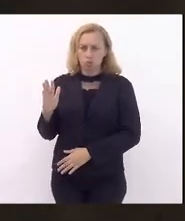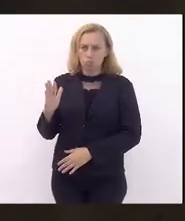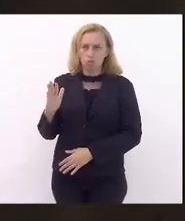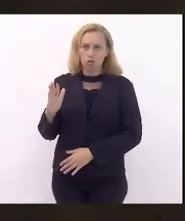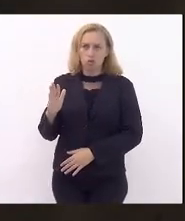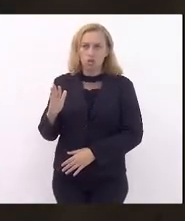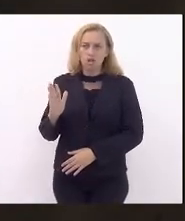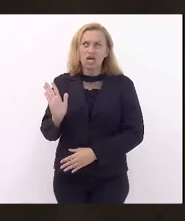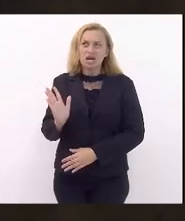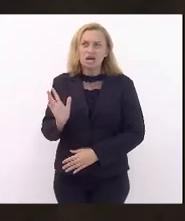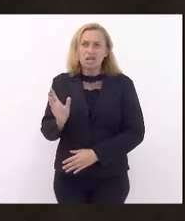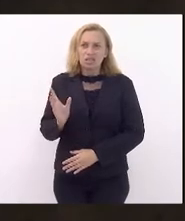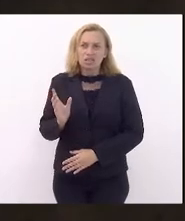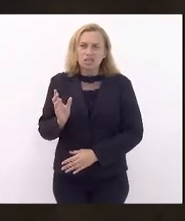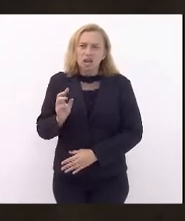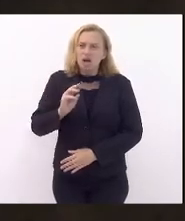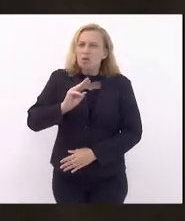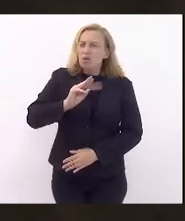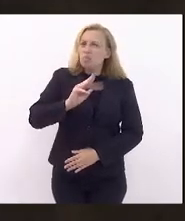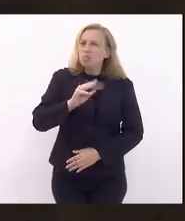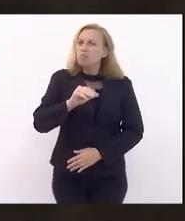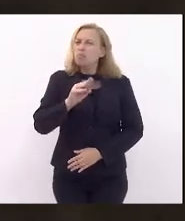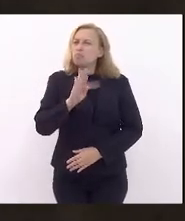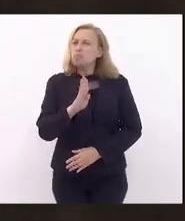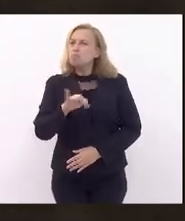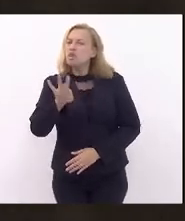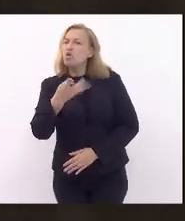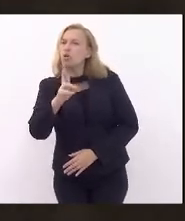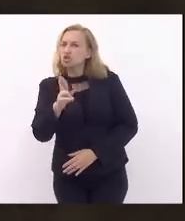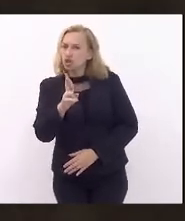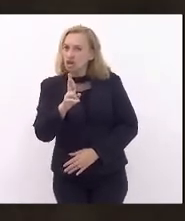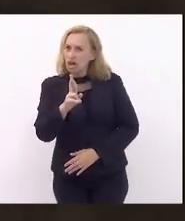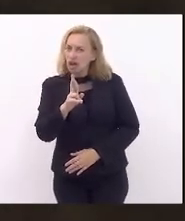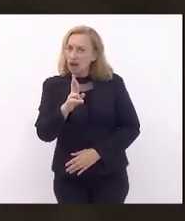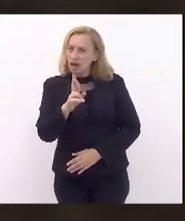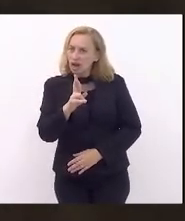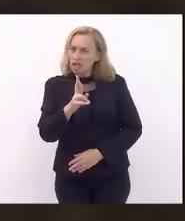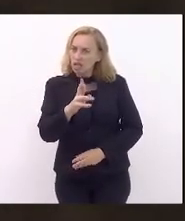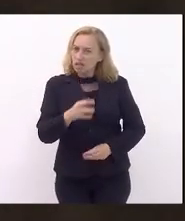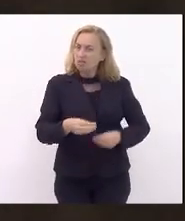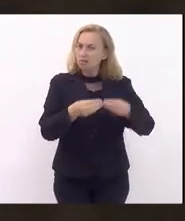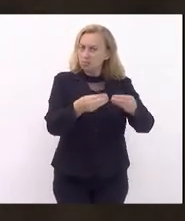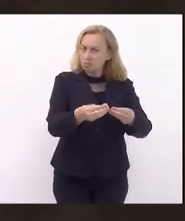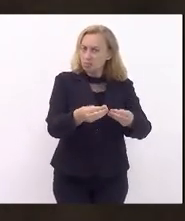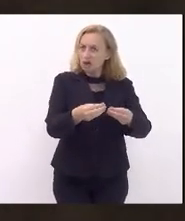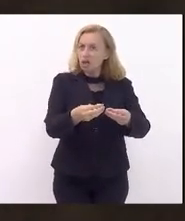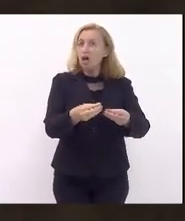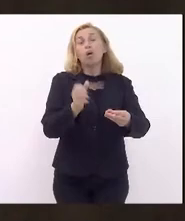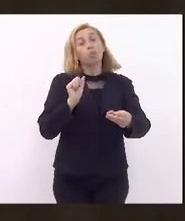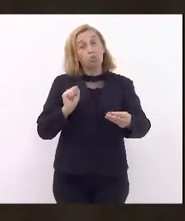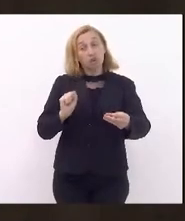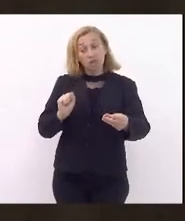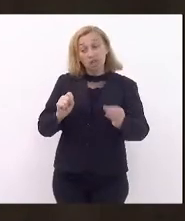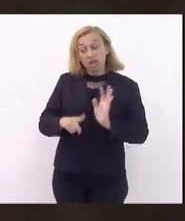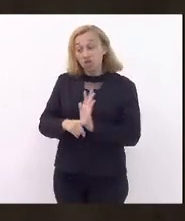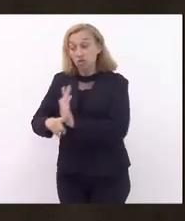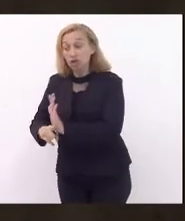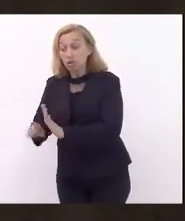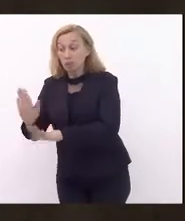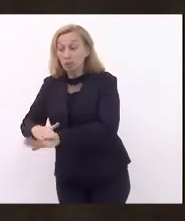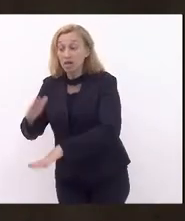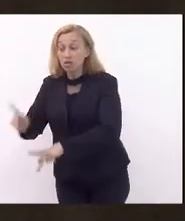desembolsar bilhões de reais que podia estar atendendo os mais necessidades, necessitados,